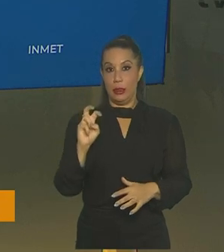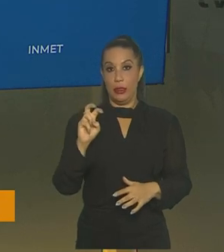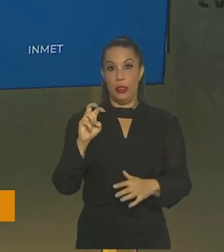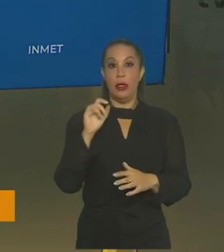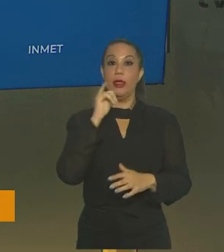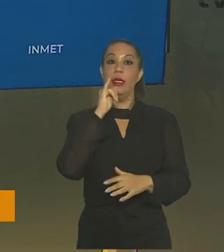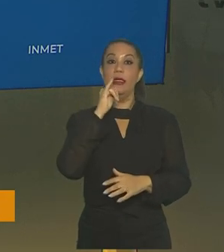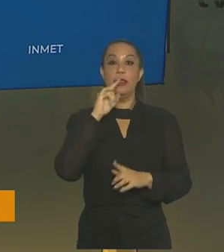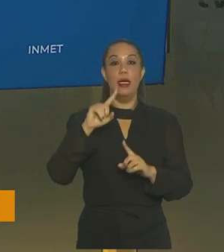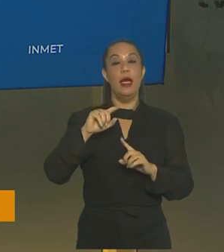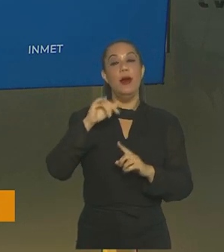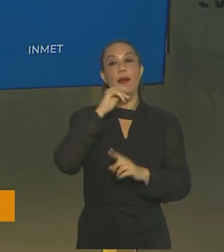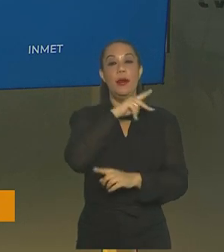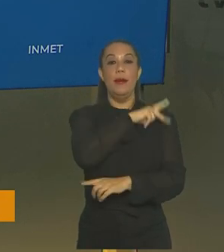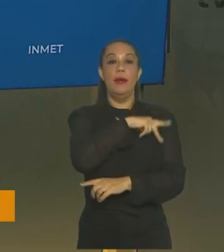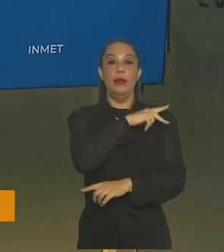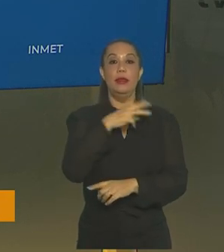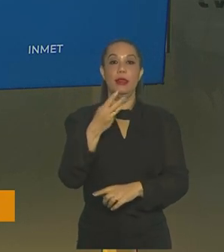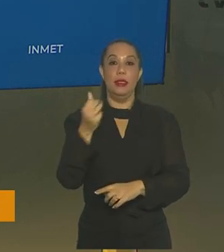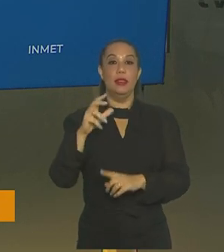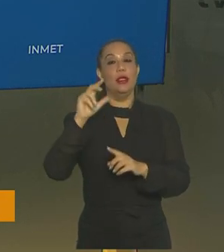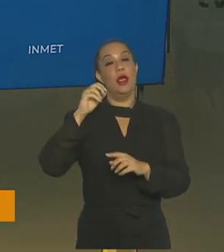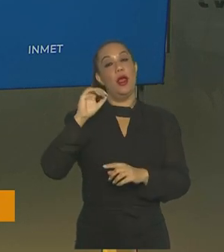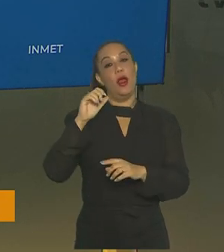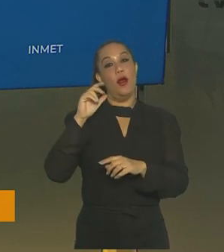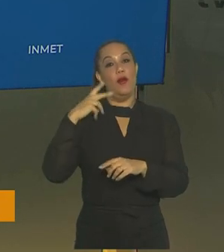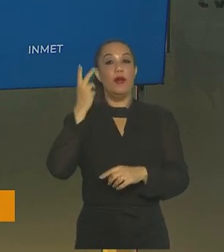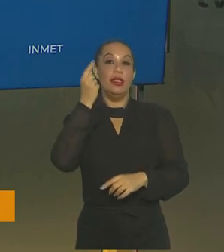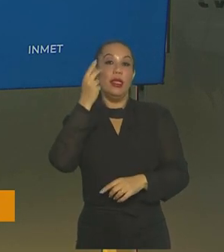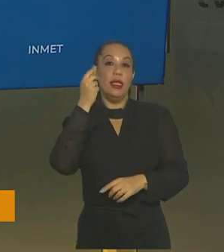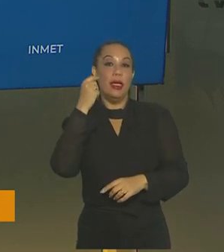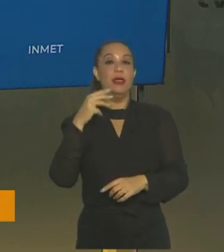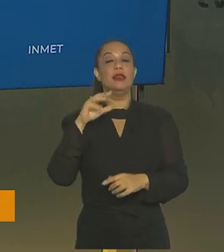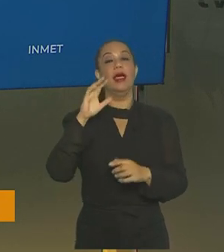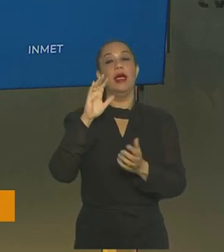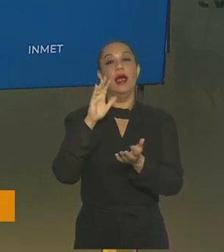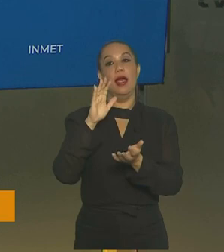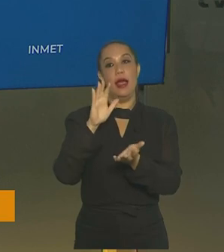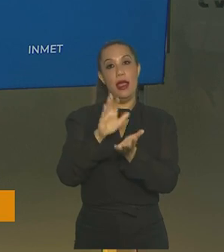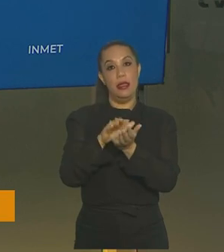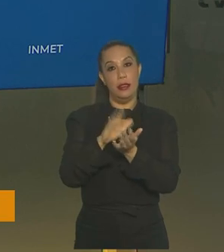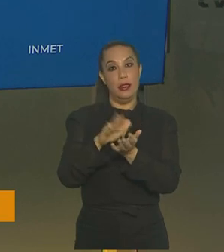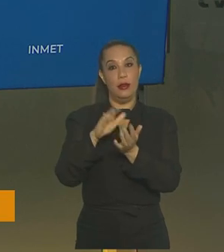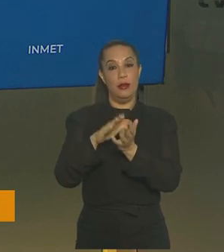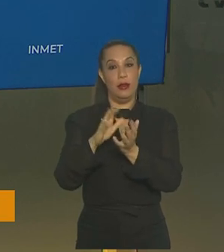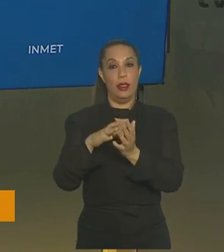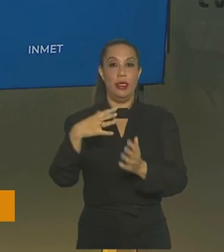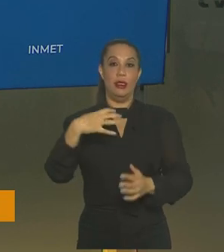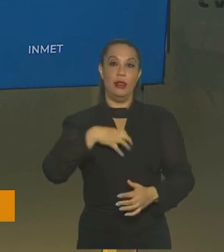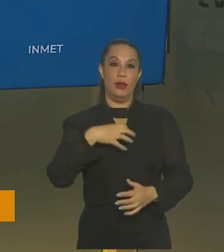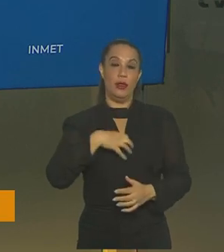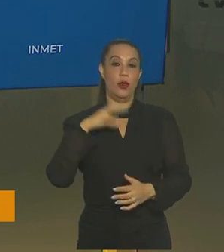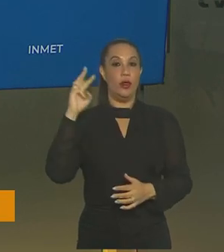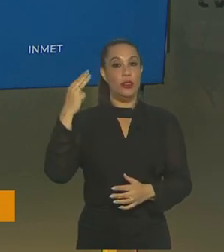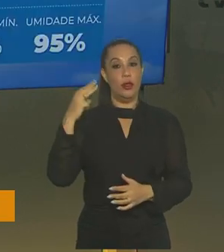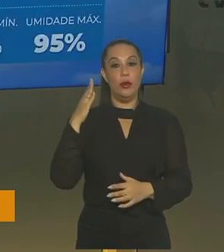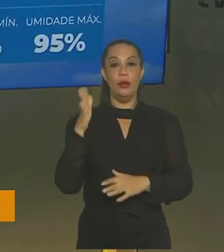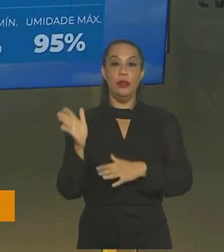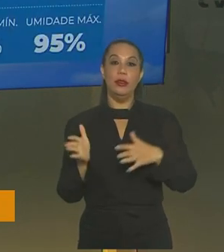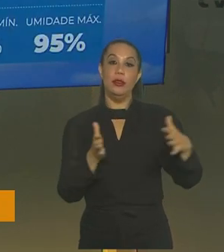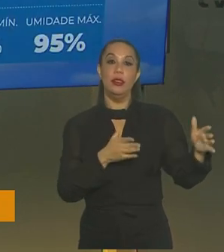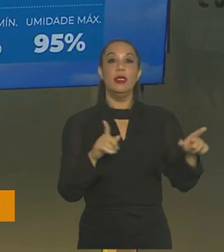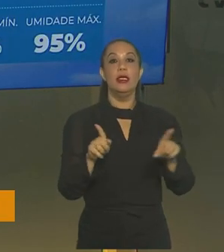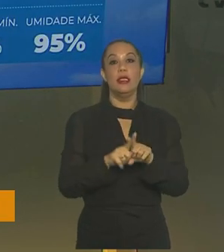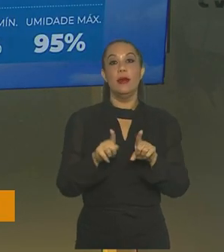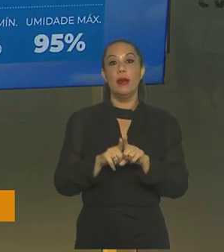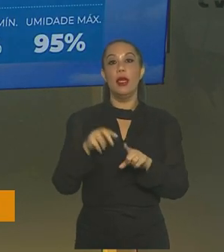Teresina, 33 em Fortaleza, 33 em Recife, 32 em Salvador e também em São Luís. E no Norte, as temperaturas